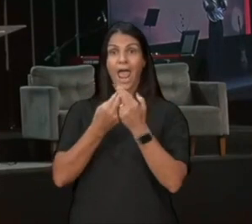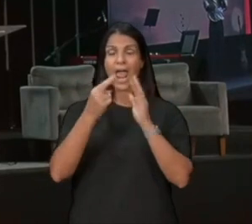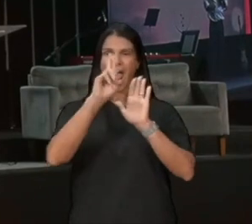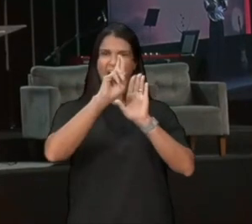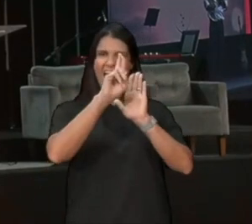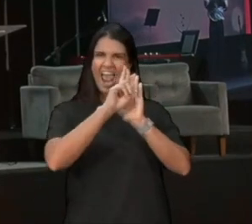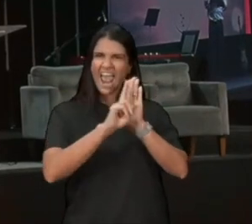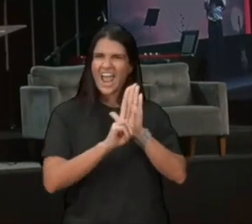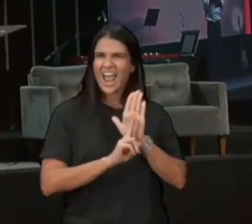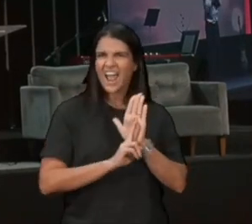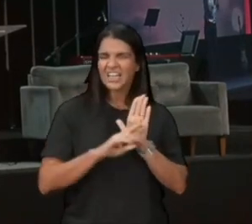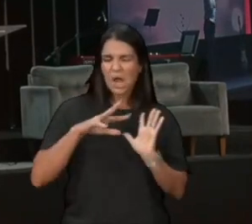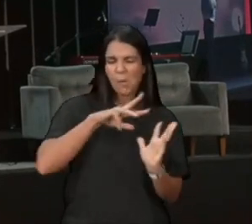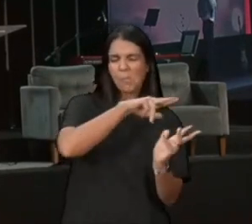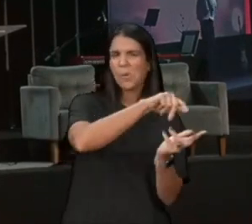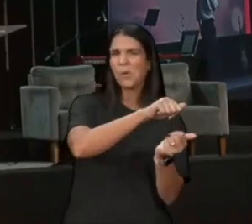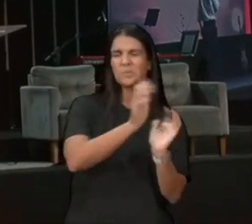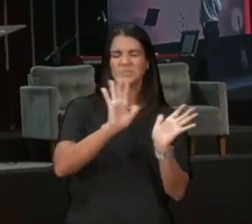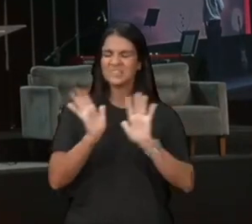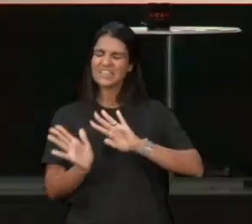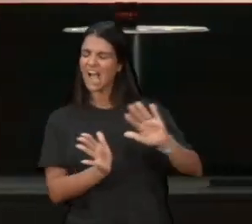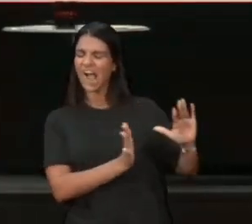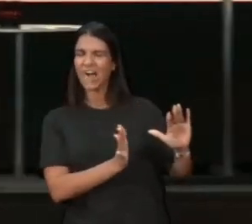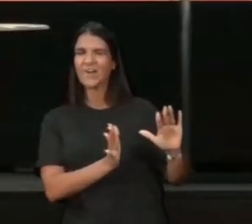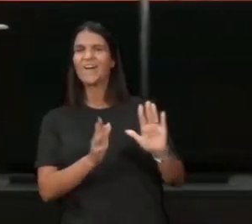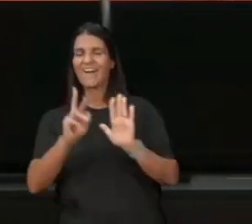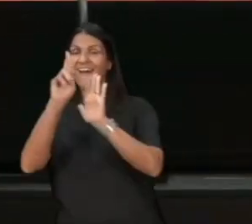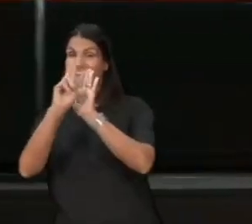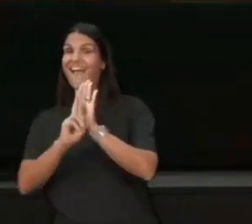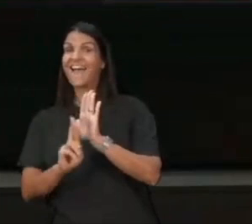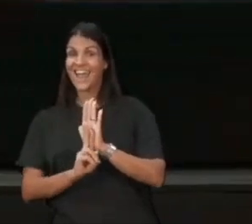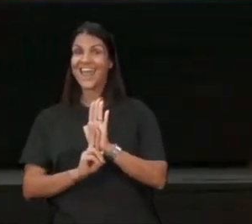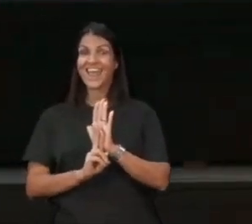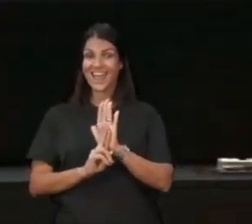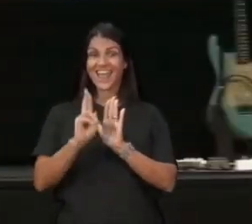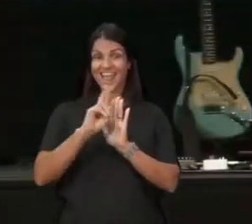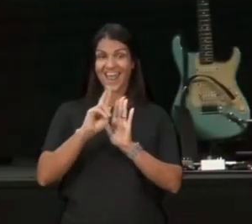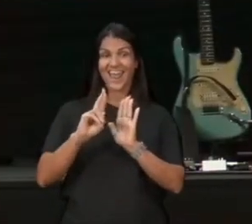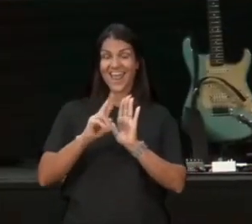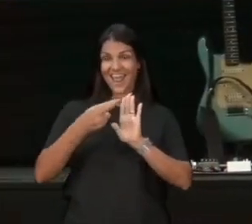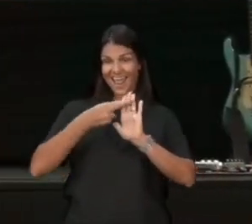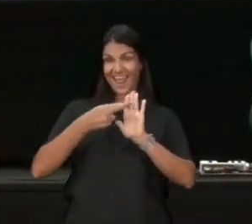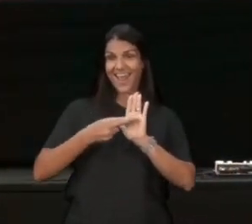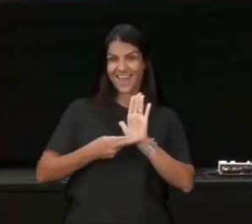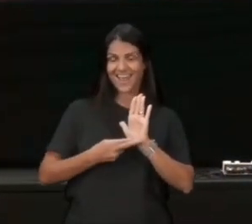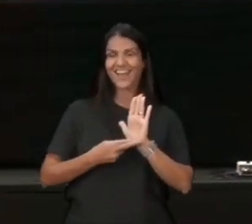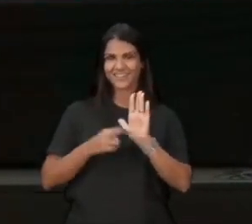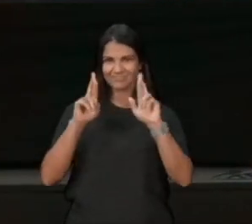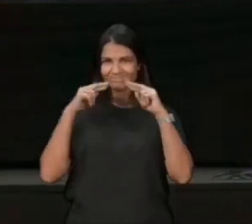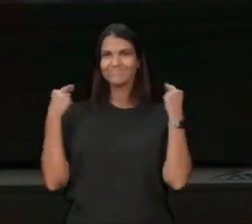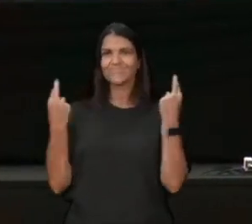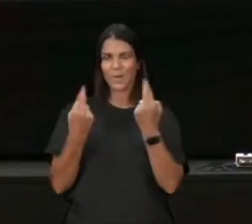eu falo, rapaz, encontrei um negócio bacana aqui, encontrei alguém que, não peixe morto, peixe morto vai na onda,